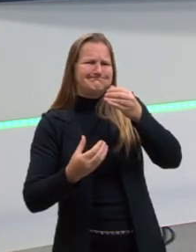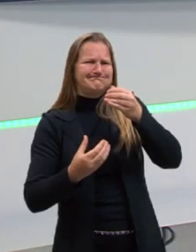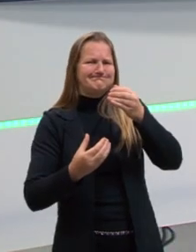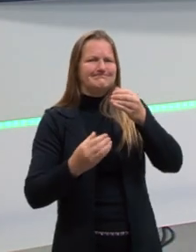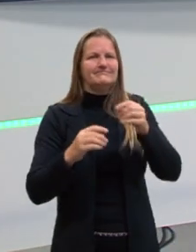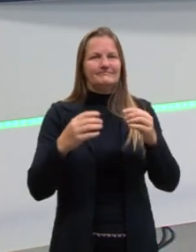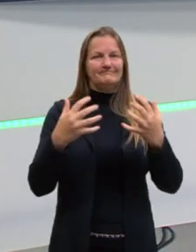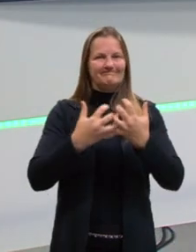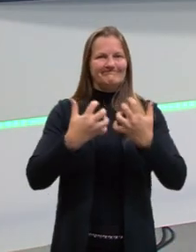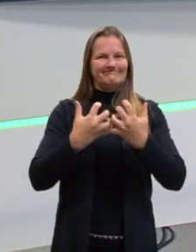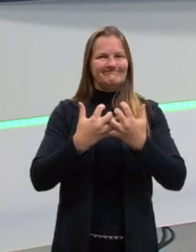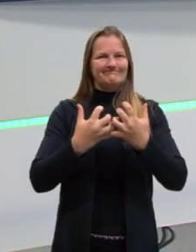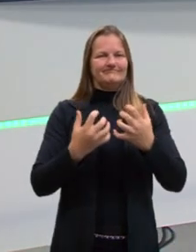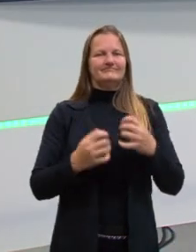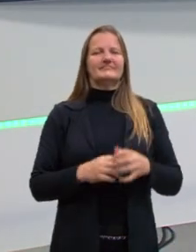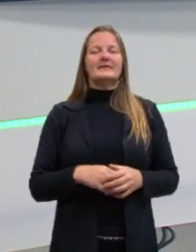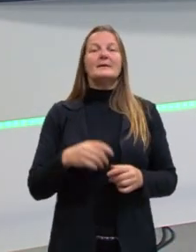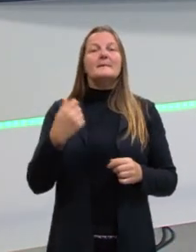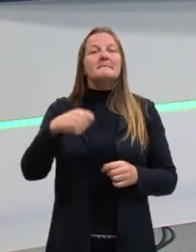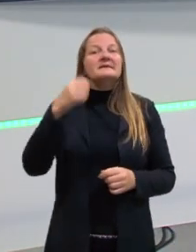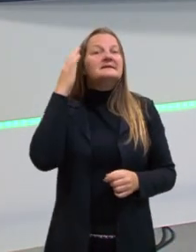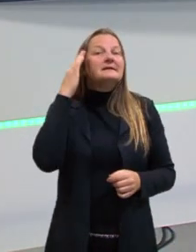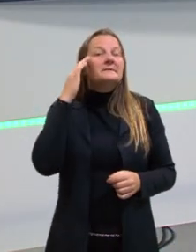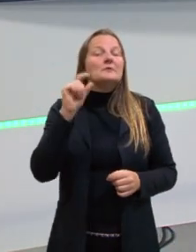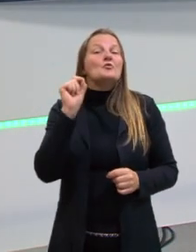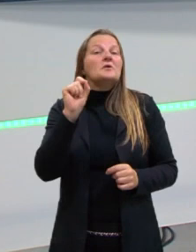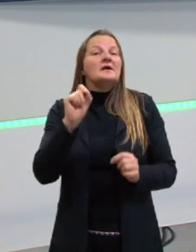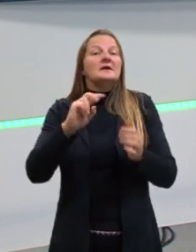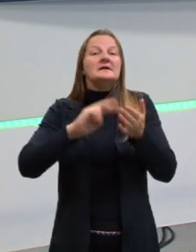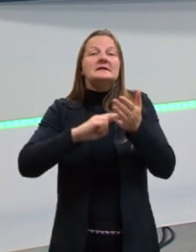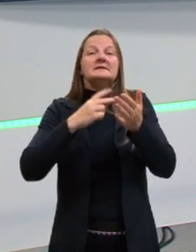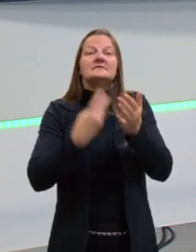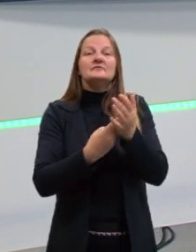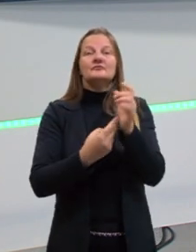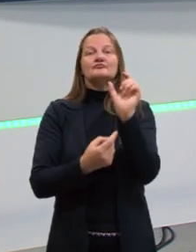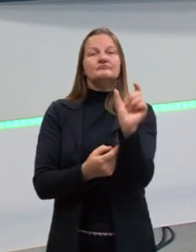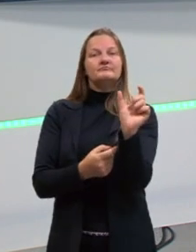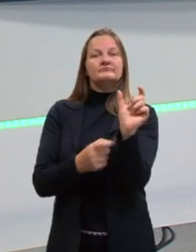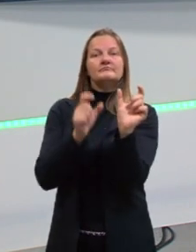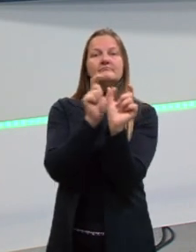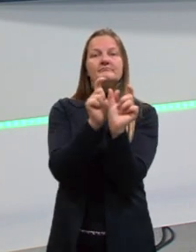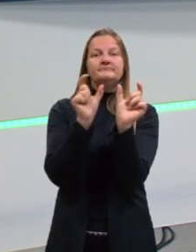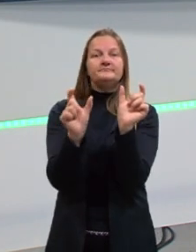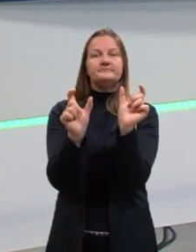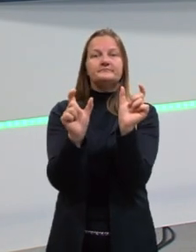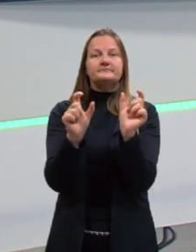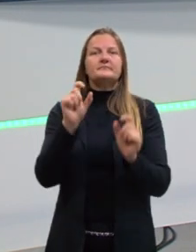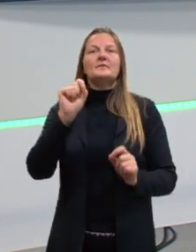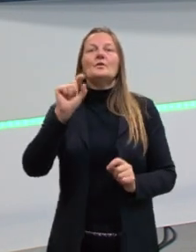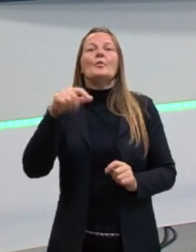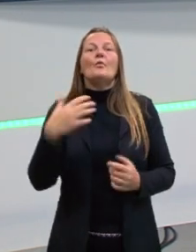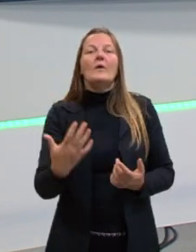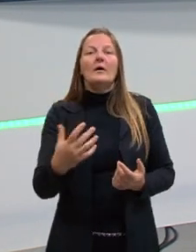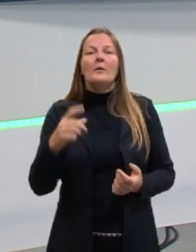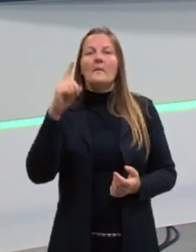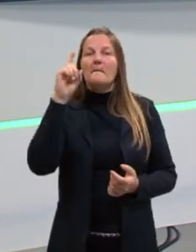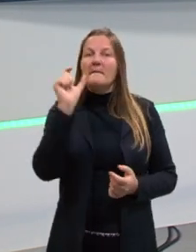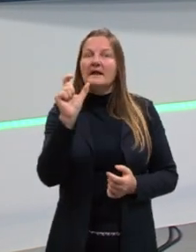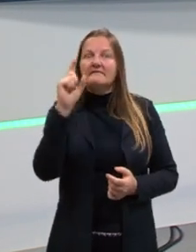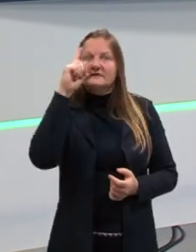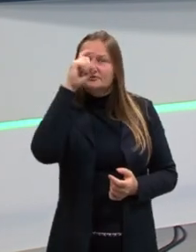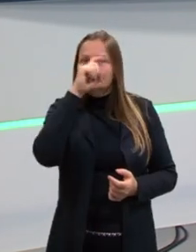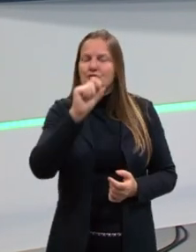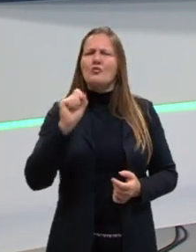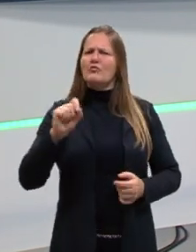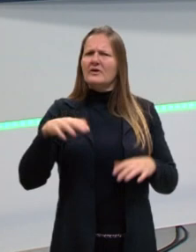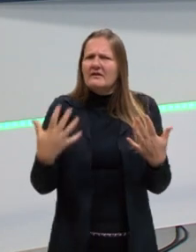Então, preciso saber quais são essas palavras difíceis. Preciso saber o